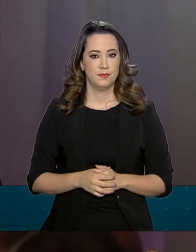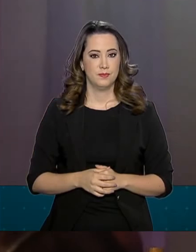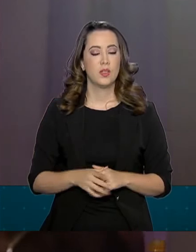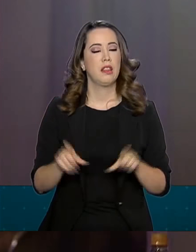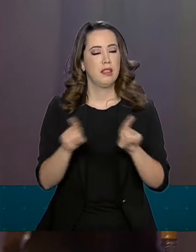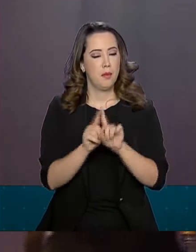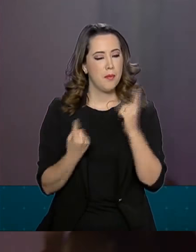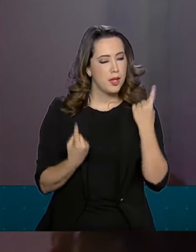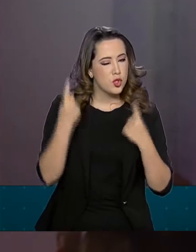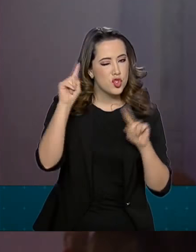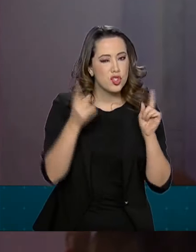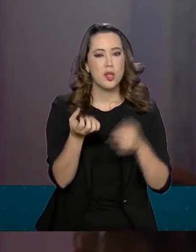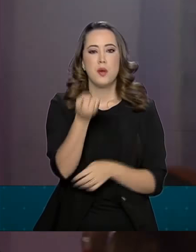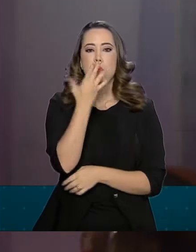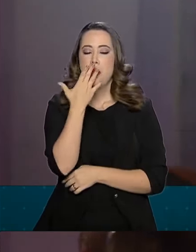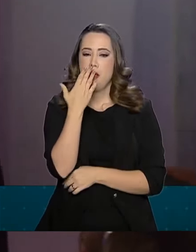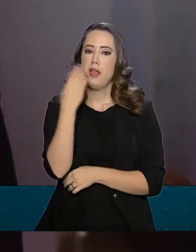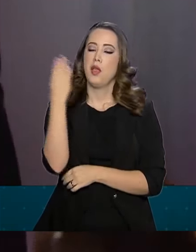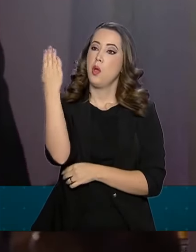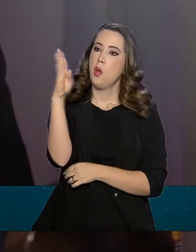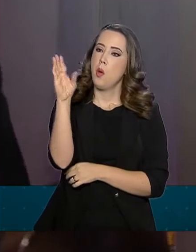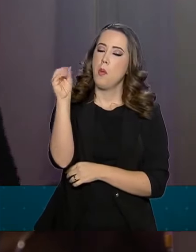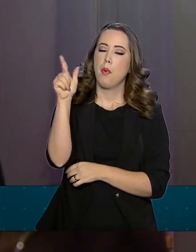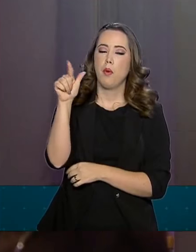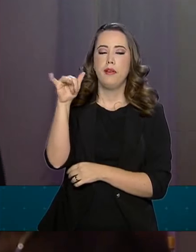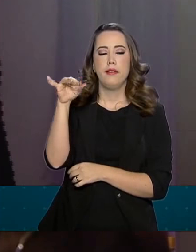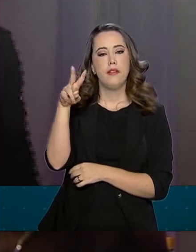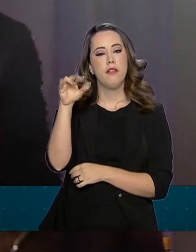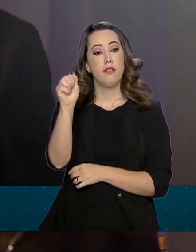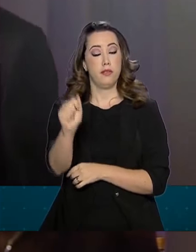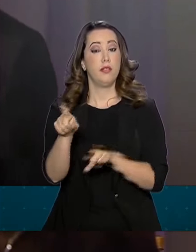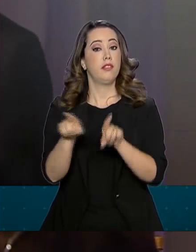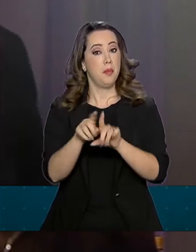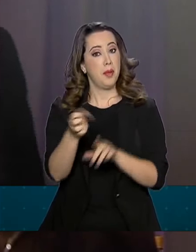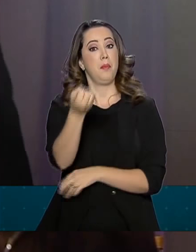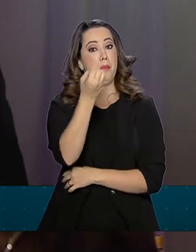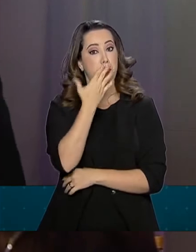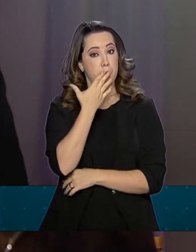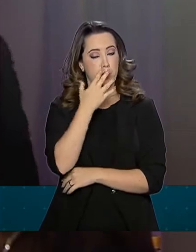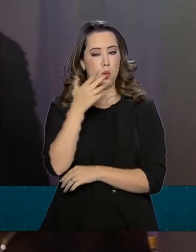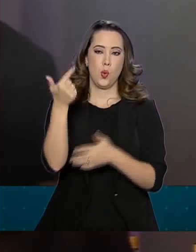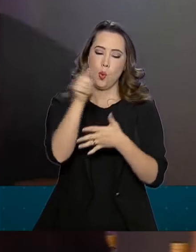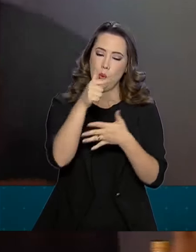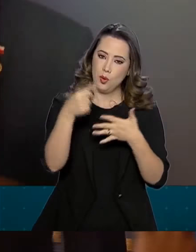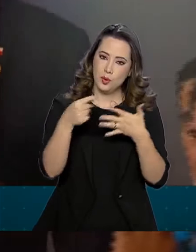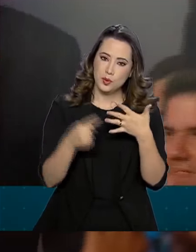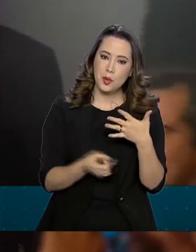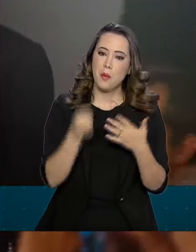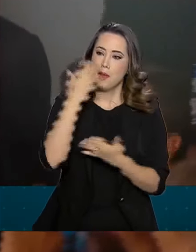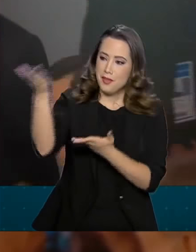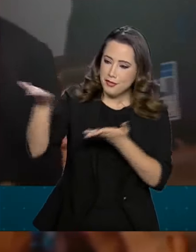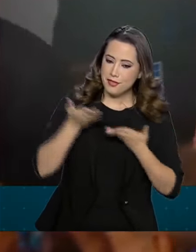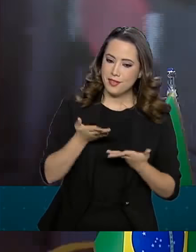Chile também vai muito bem, Bolívia, entre os outros. Bem-vindo, Pineira.